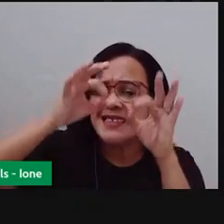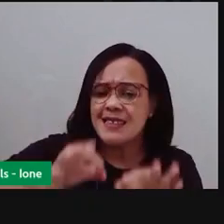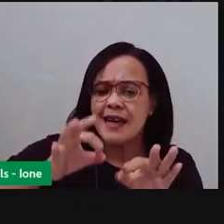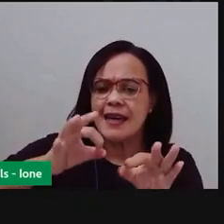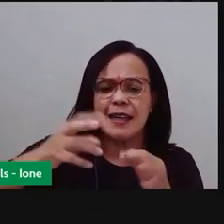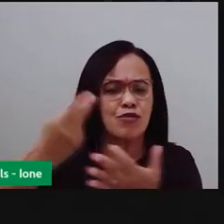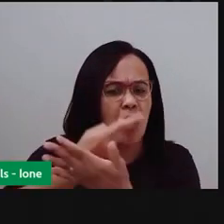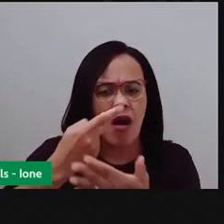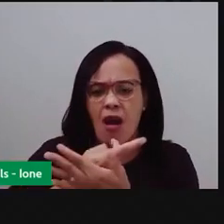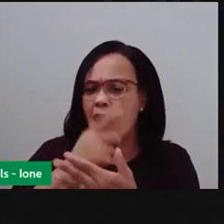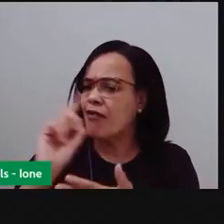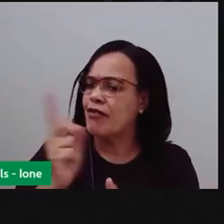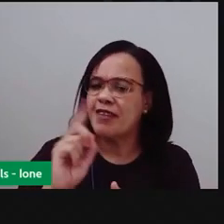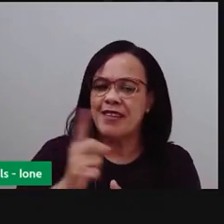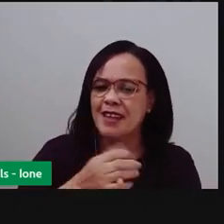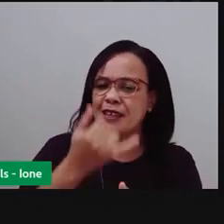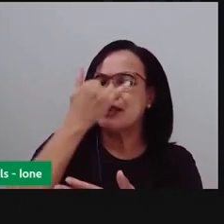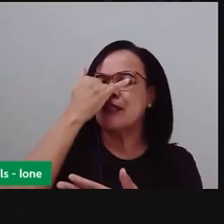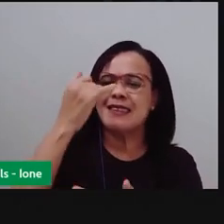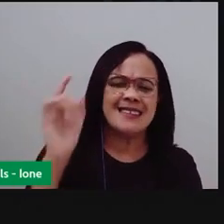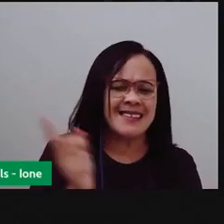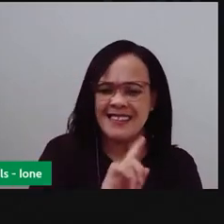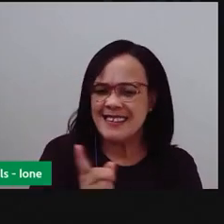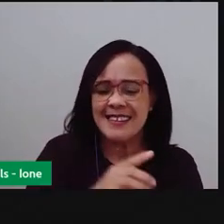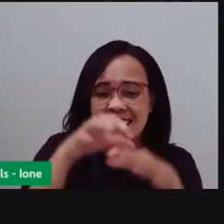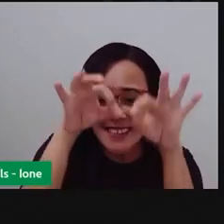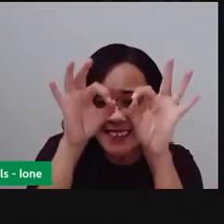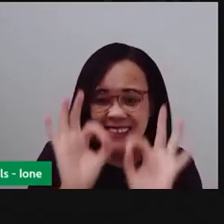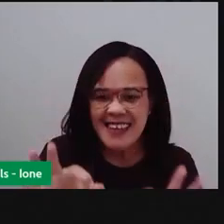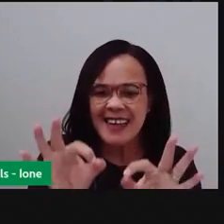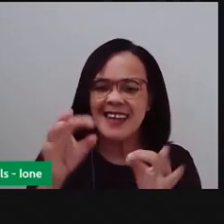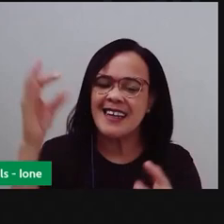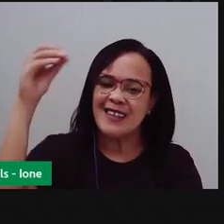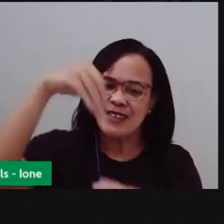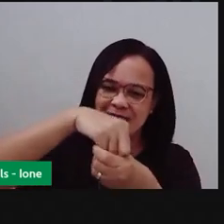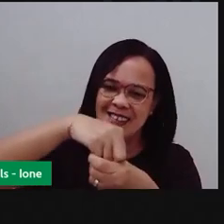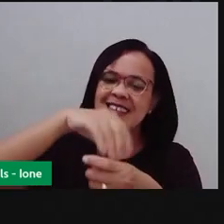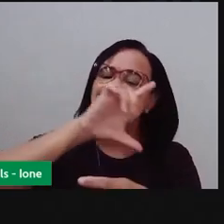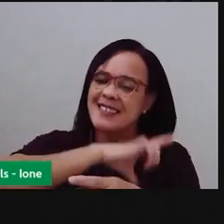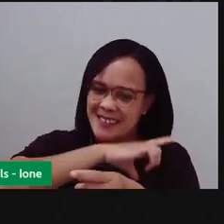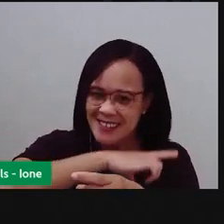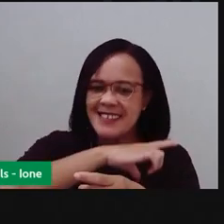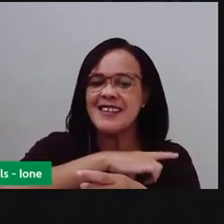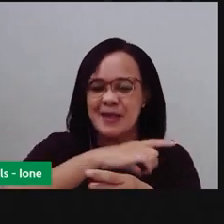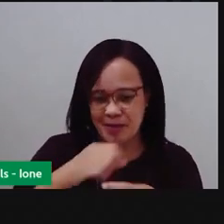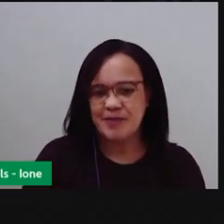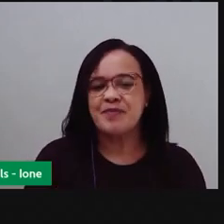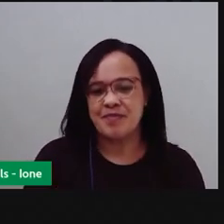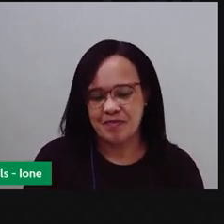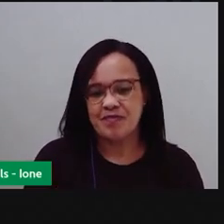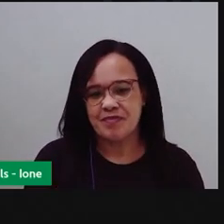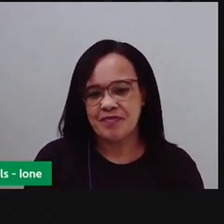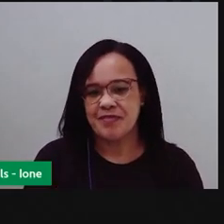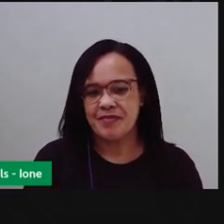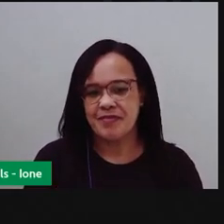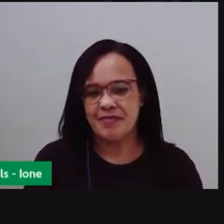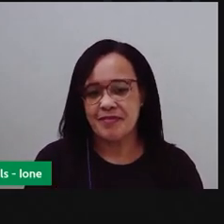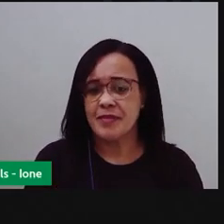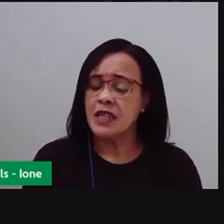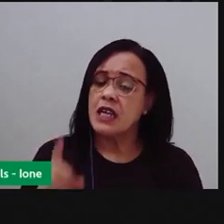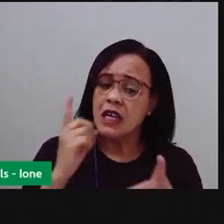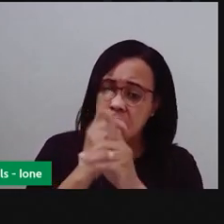E aqui, ó, a gente vai ter já no mercado, a gente já